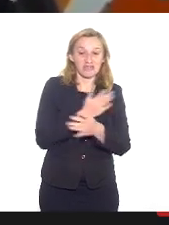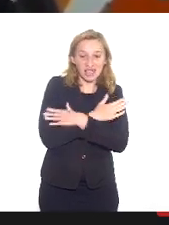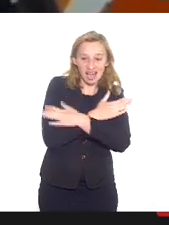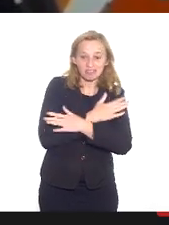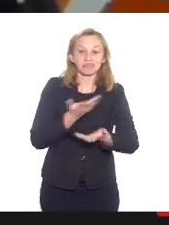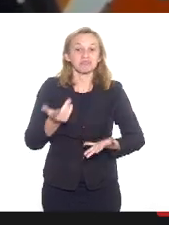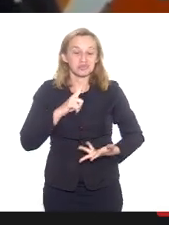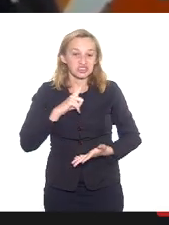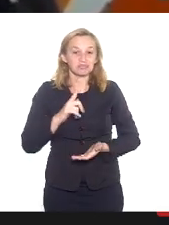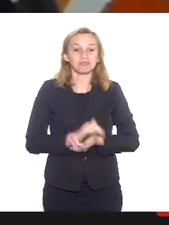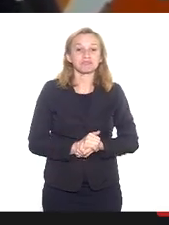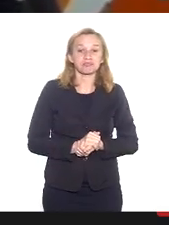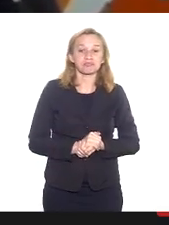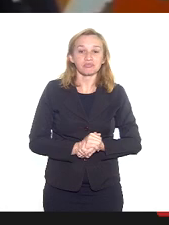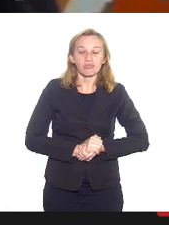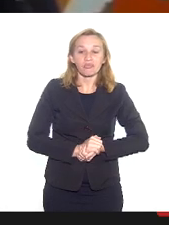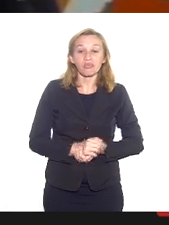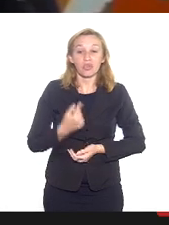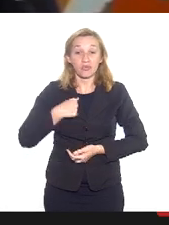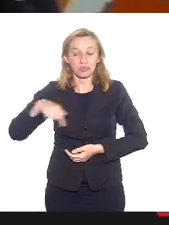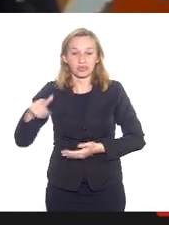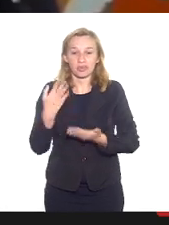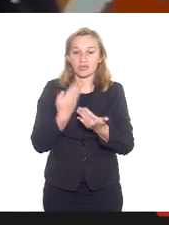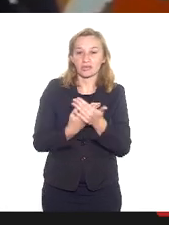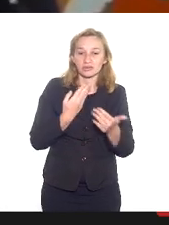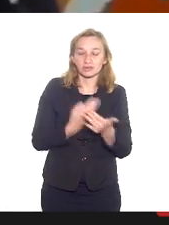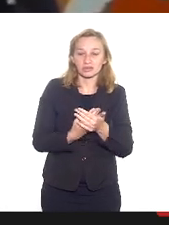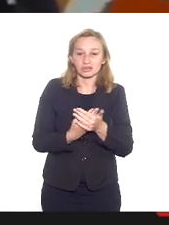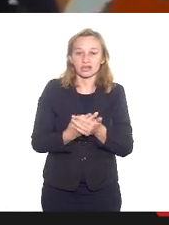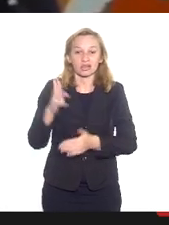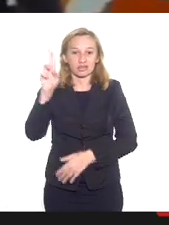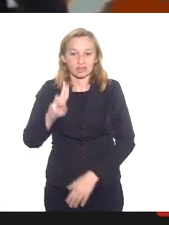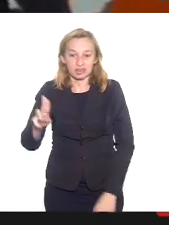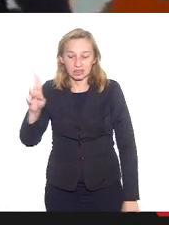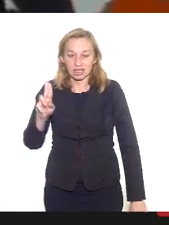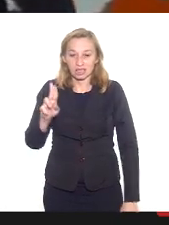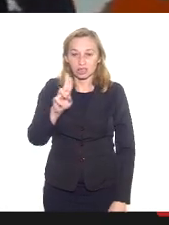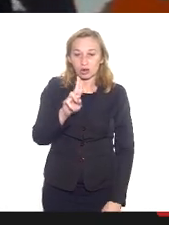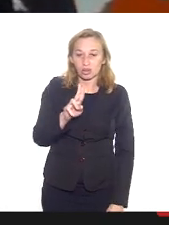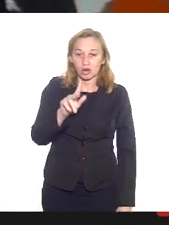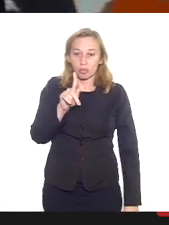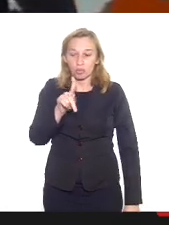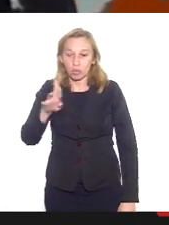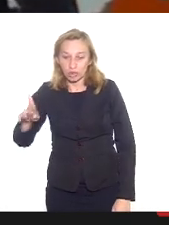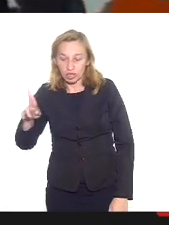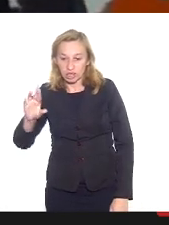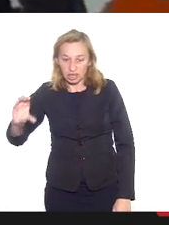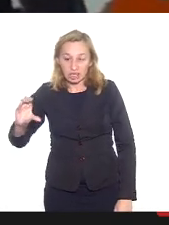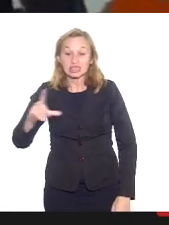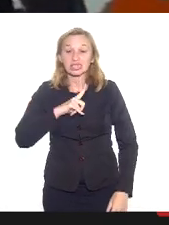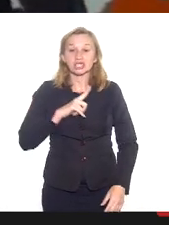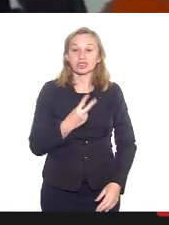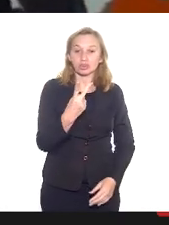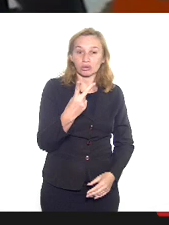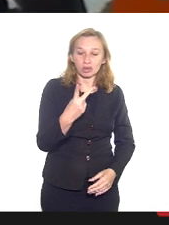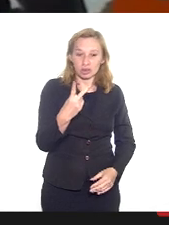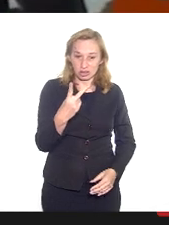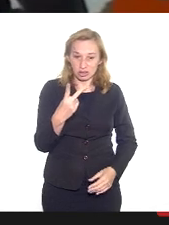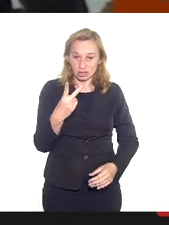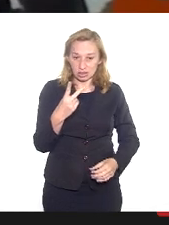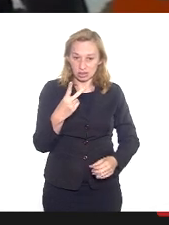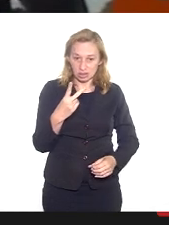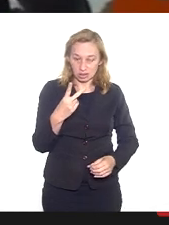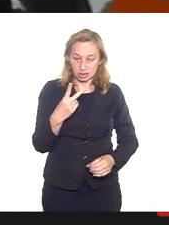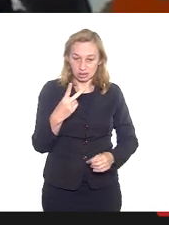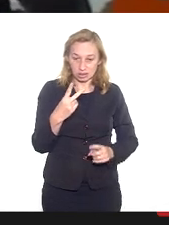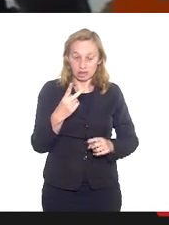e quando fui estudar na PUC, uma universidade católica, gente tinha dois semestres de O Homem e